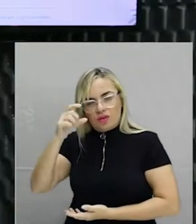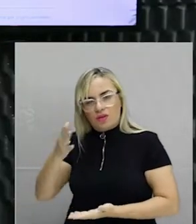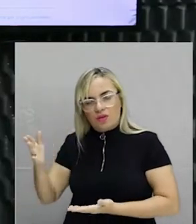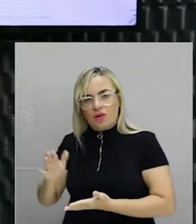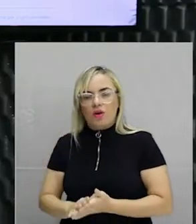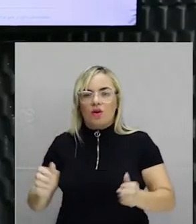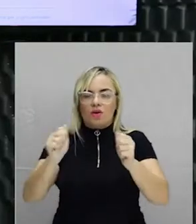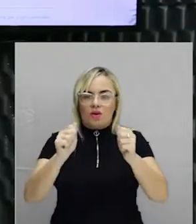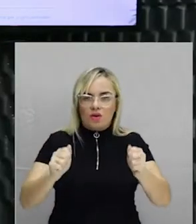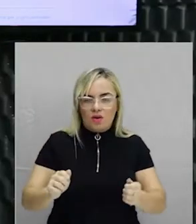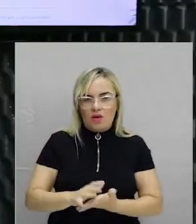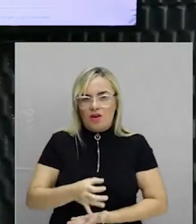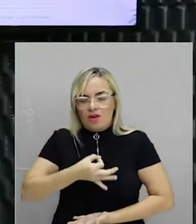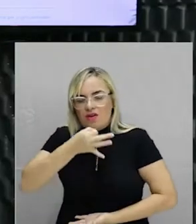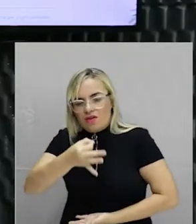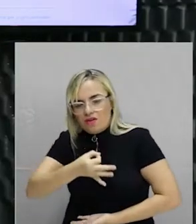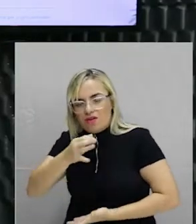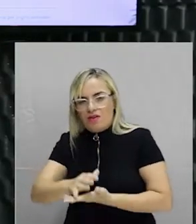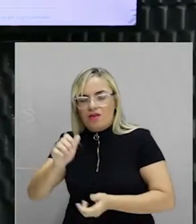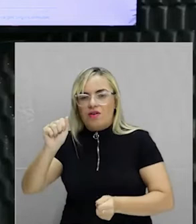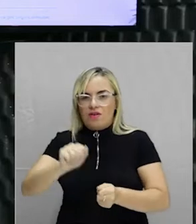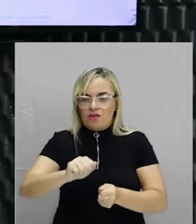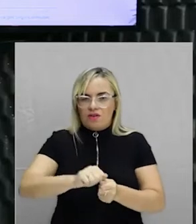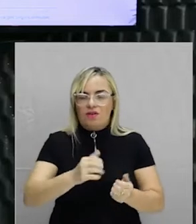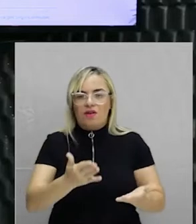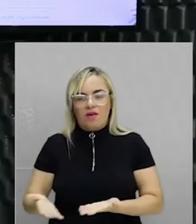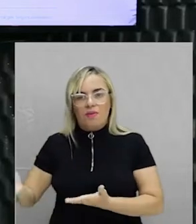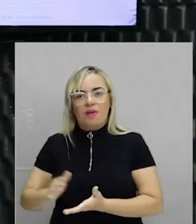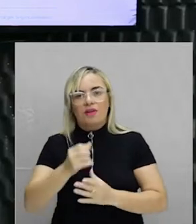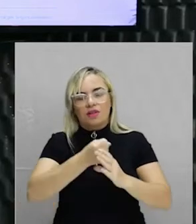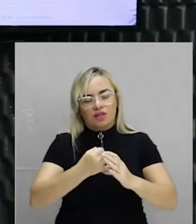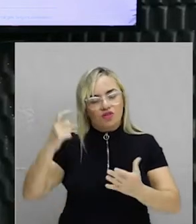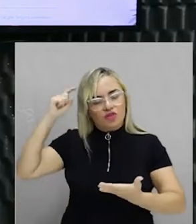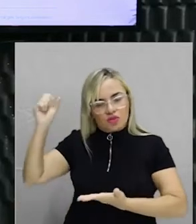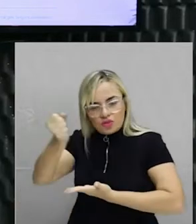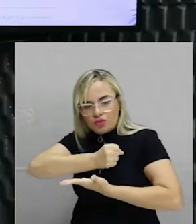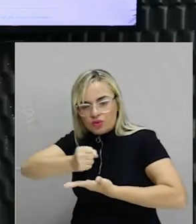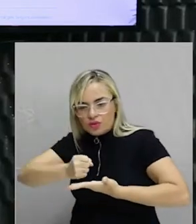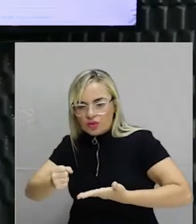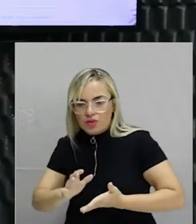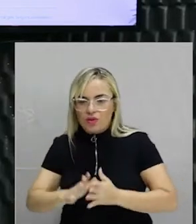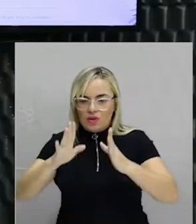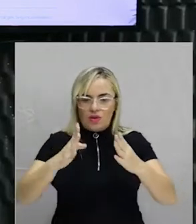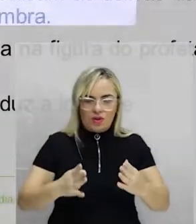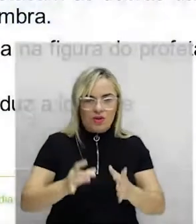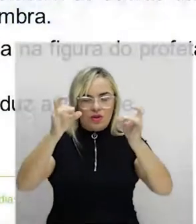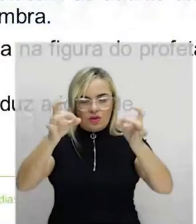maneira irônica dele fazer a marca registrada dele. Então, nesse detalhamento, as rugas,